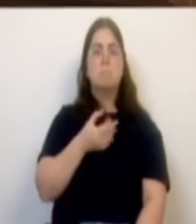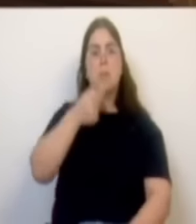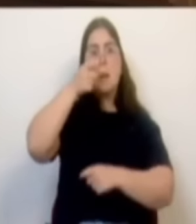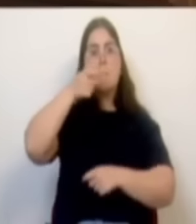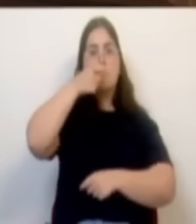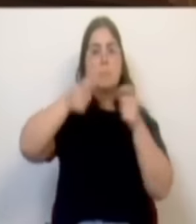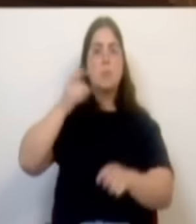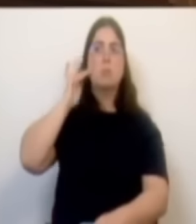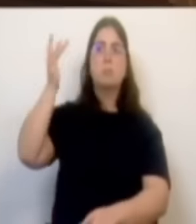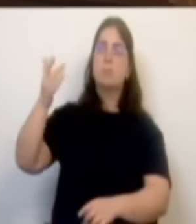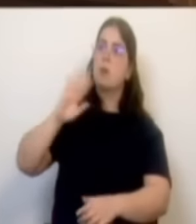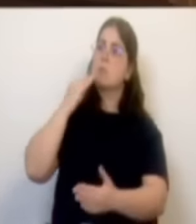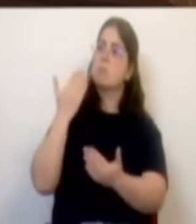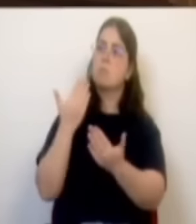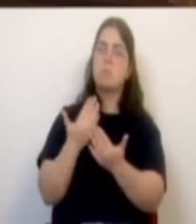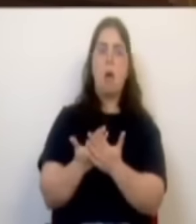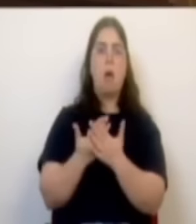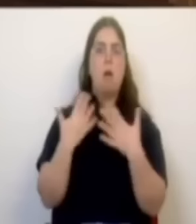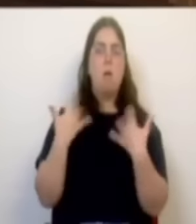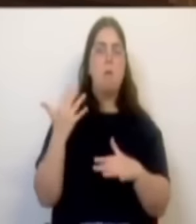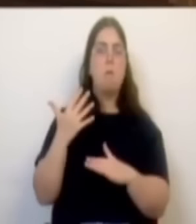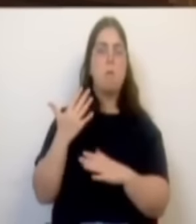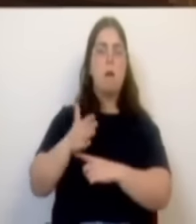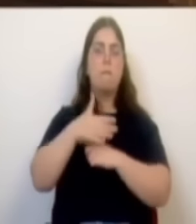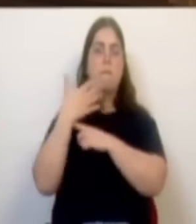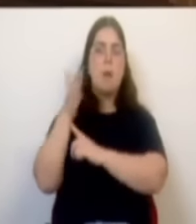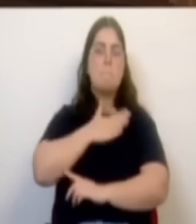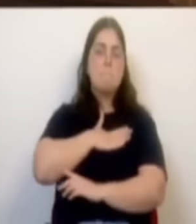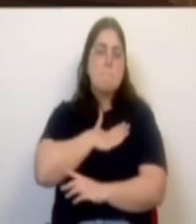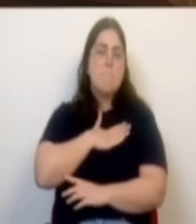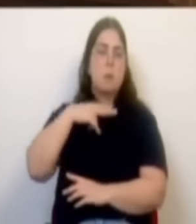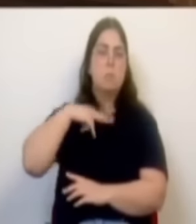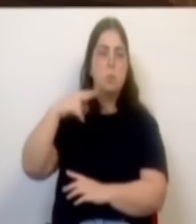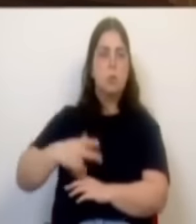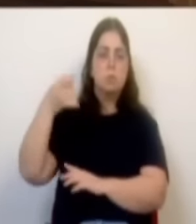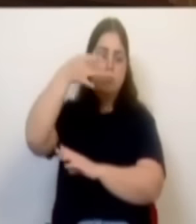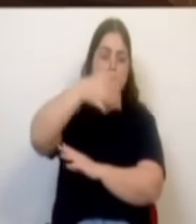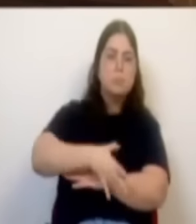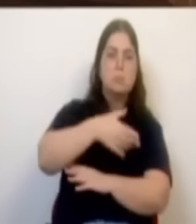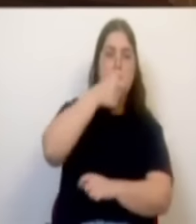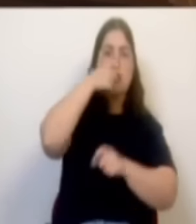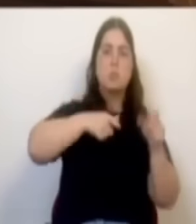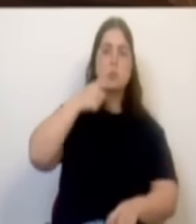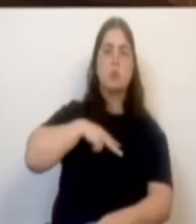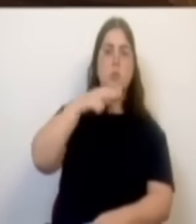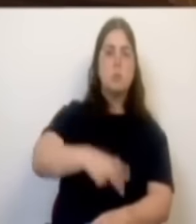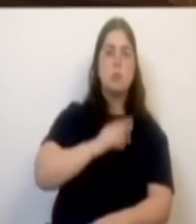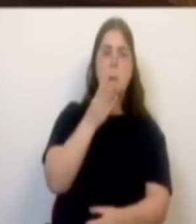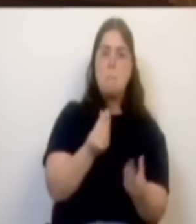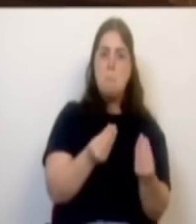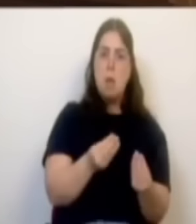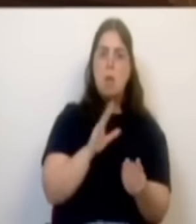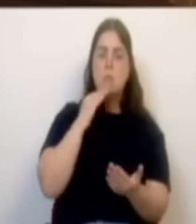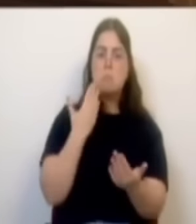são muito mais patriotas do que a maioria dos cobardes que residem em Portugal. Isto é uma ofensa a toda a nossa nação,